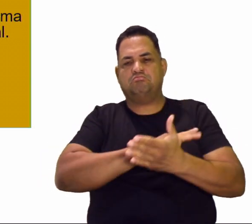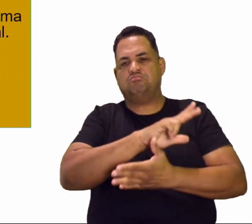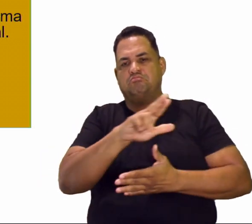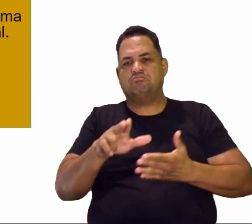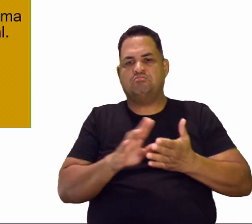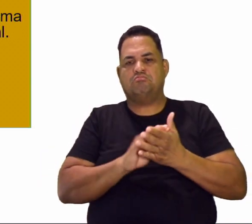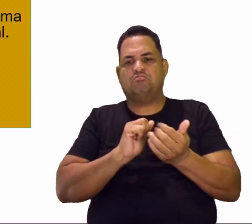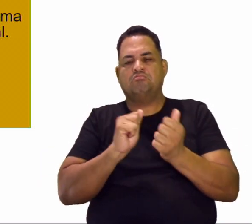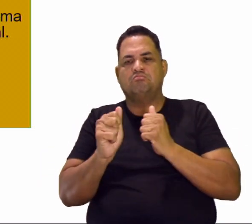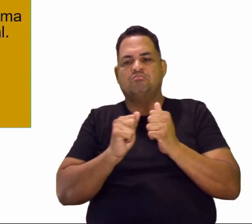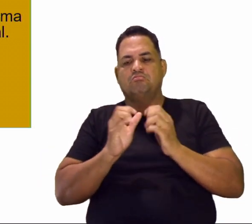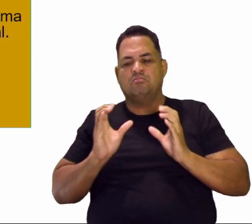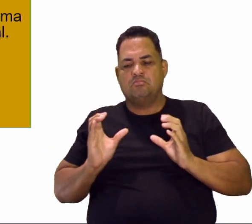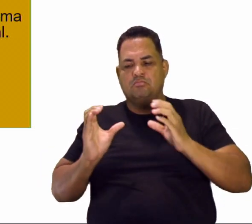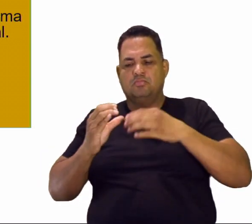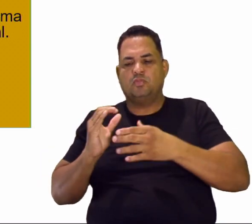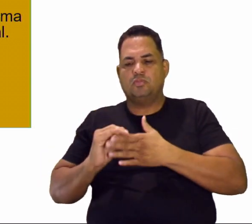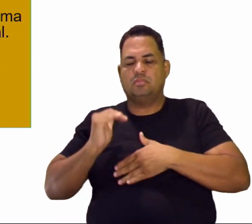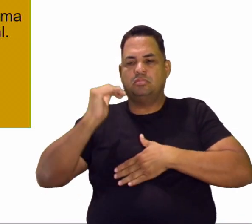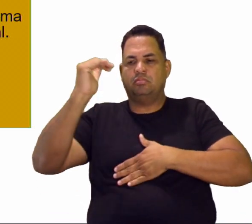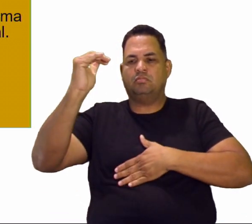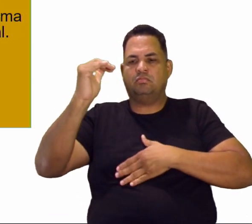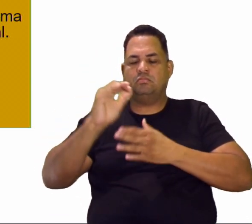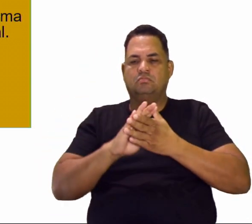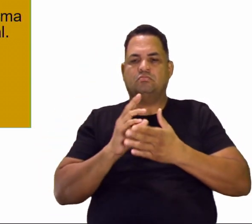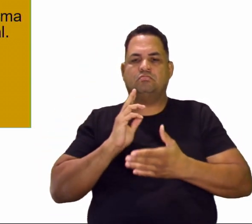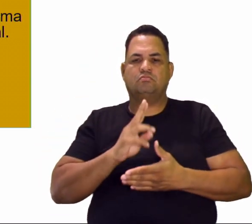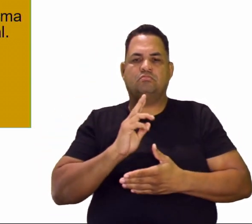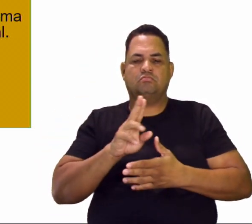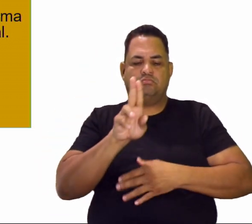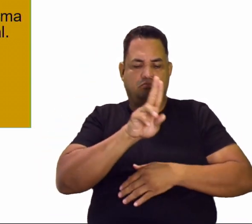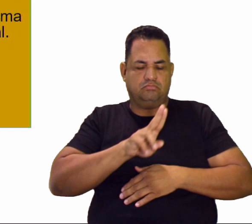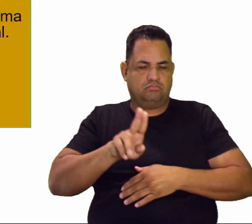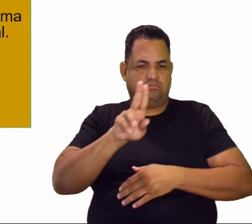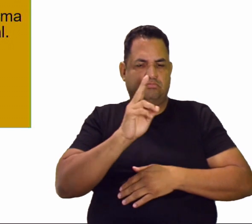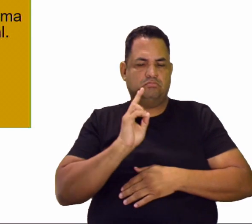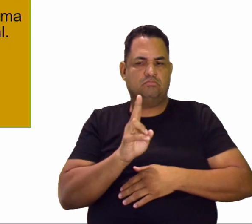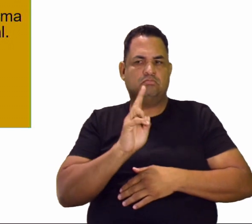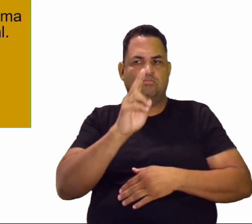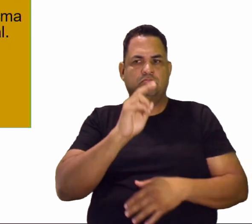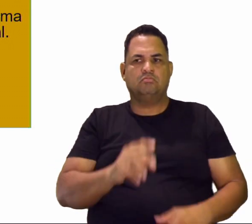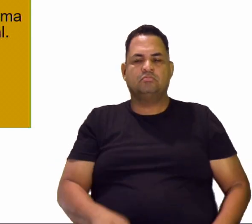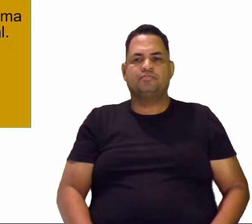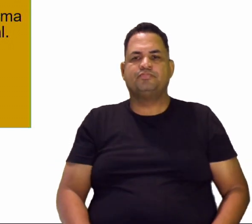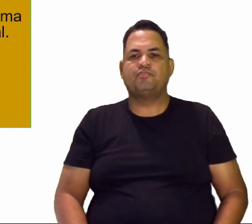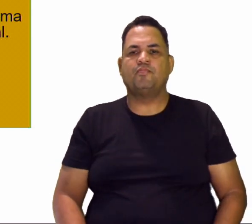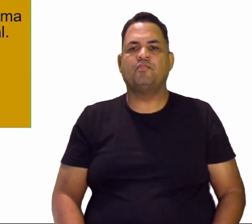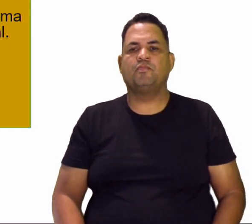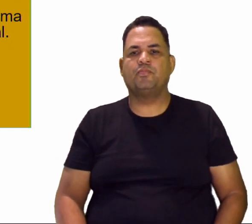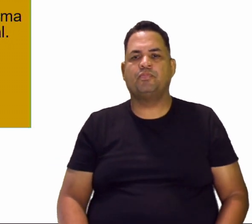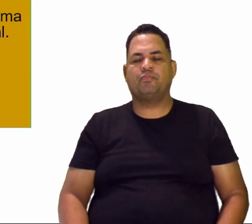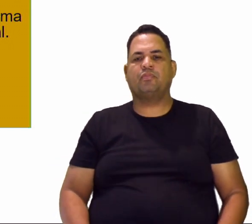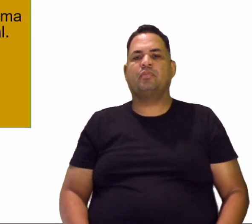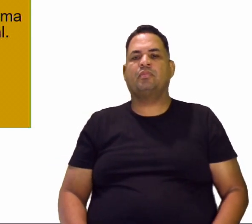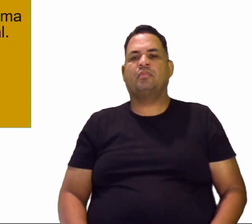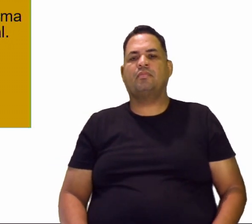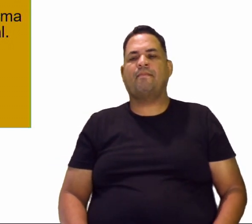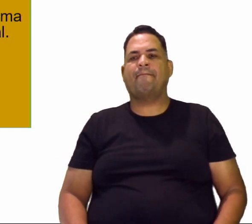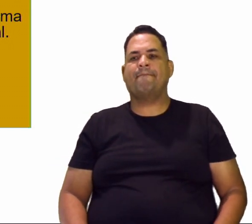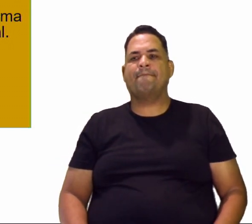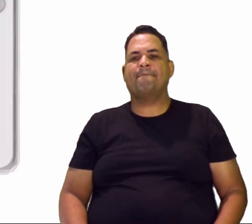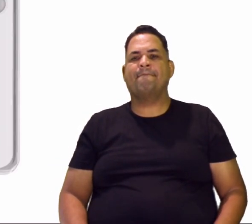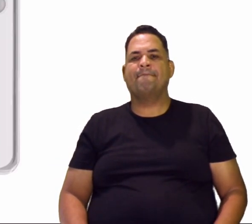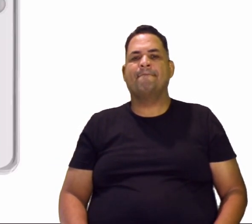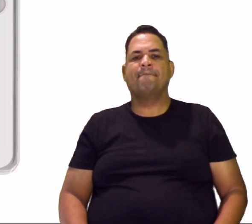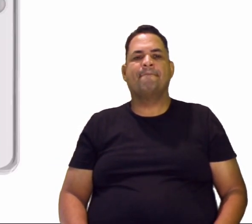Que são controlados pelas classes dominantes para que a gente continue consumindo, né? E eles lucrando cada vez mais.